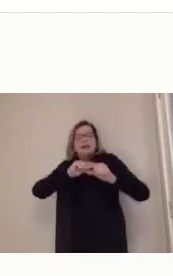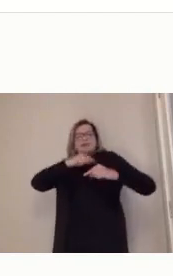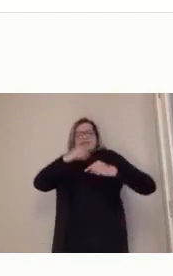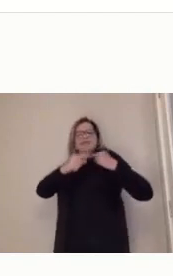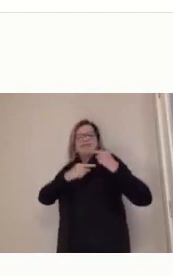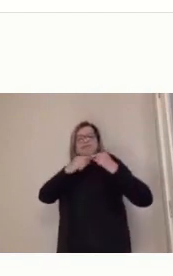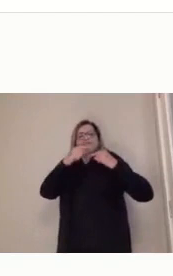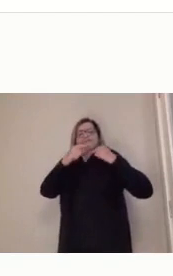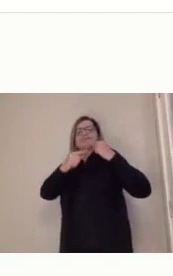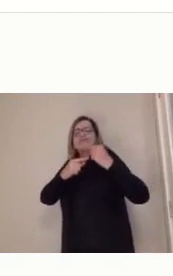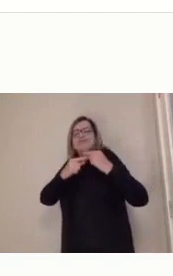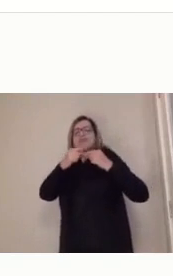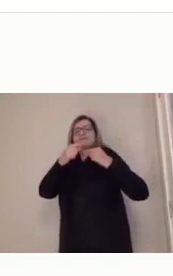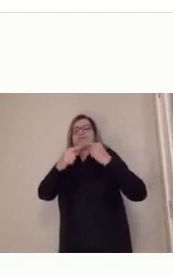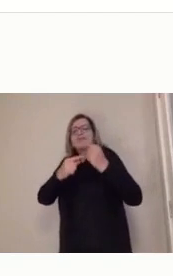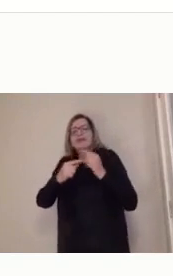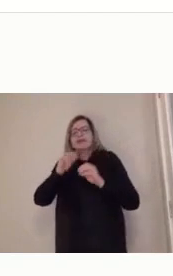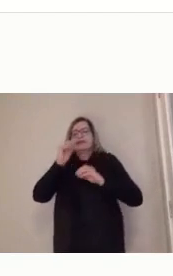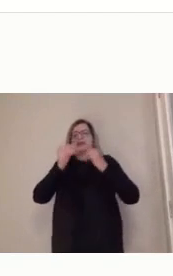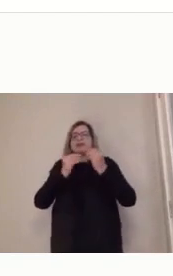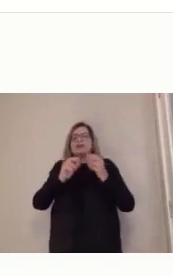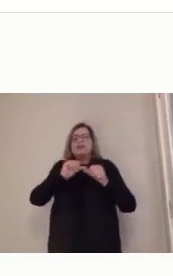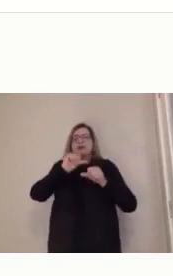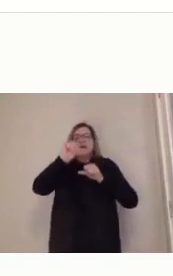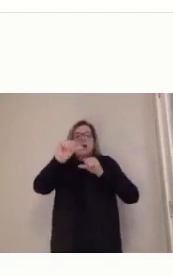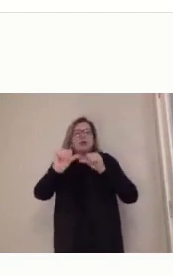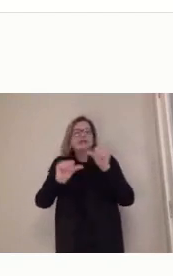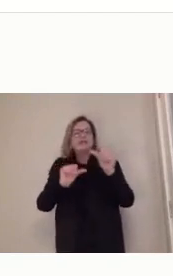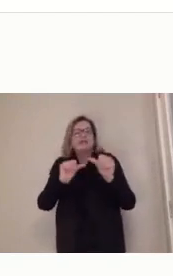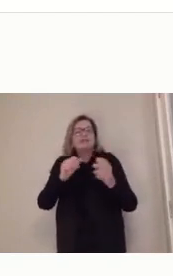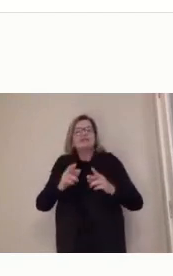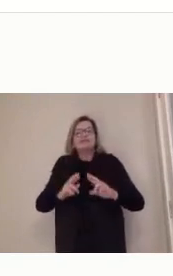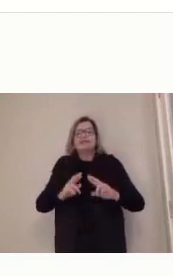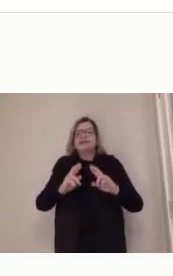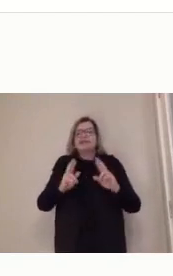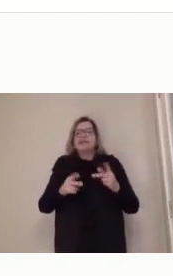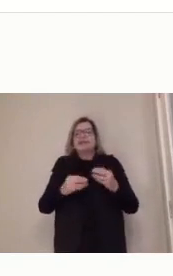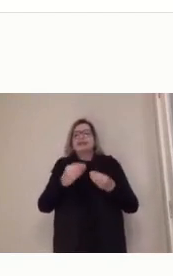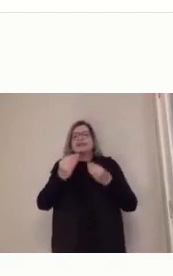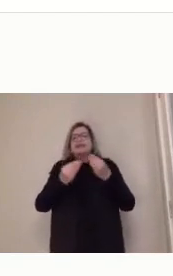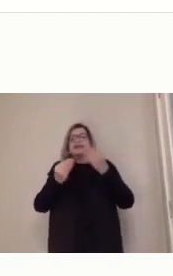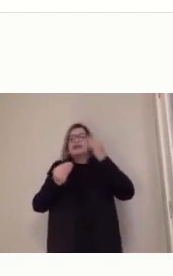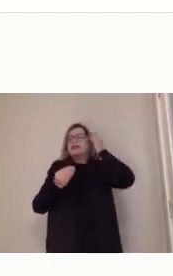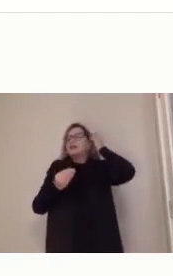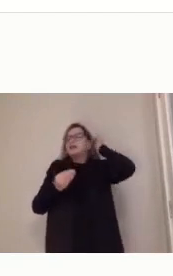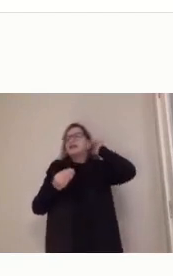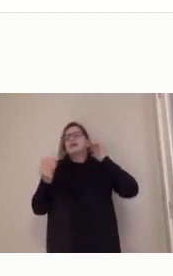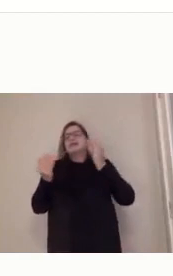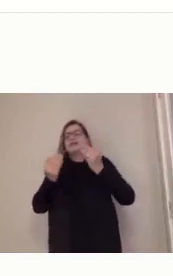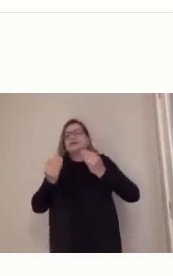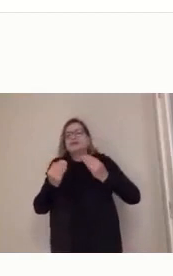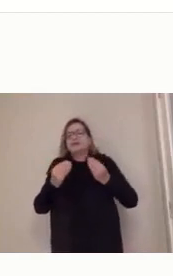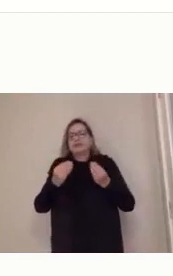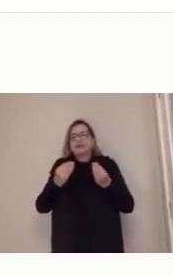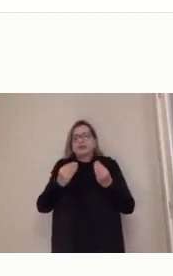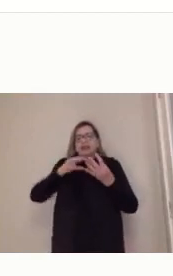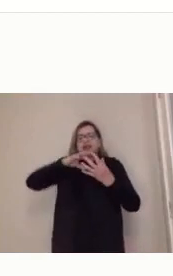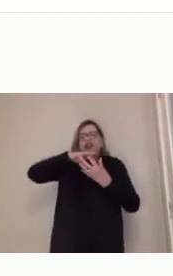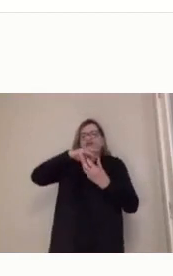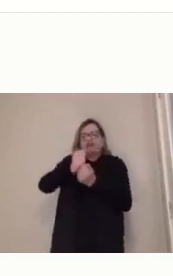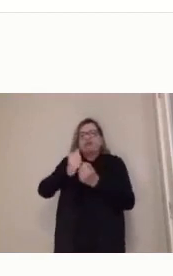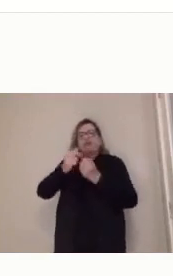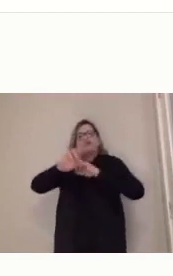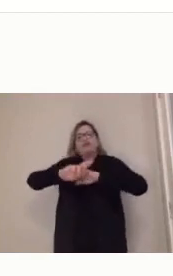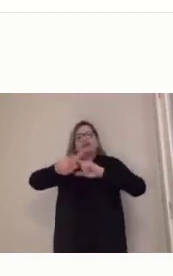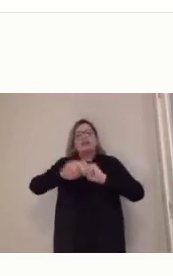múltiplas esferas, é isso que a gente vê, né, a partir desse conceito de rede, por isso que quanto mais a gente